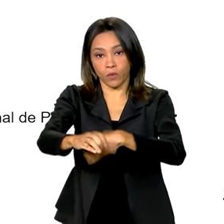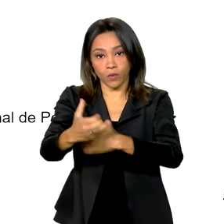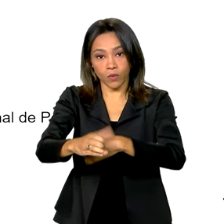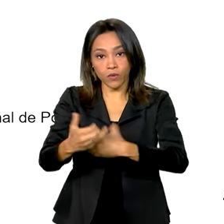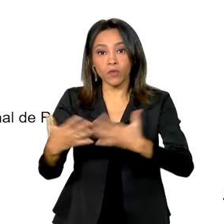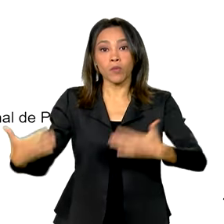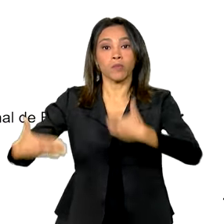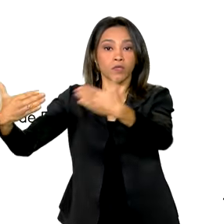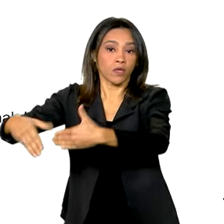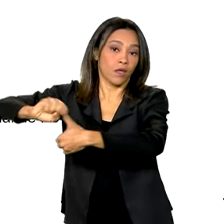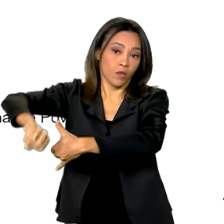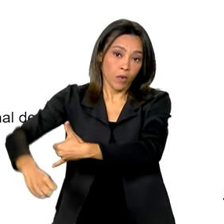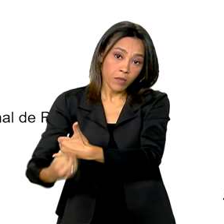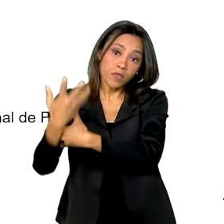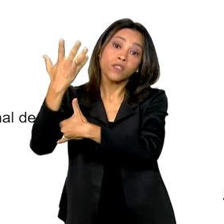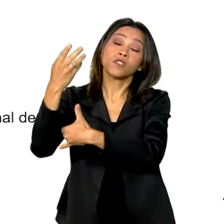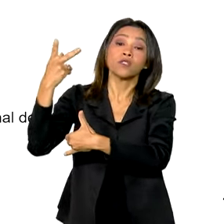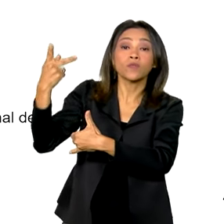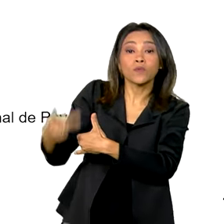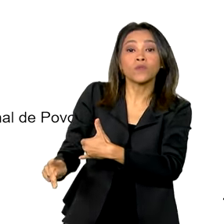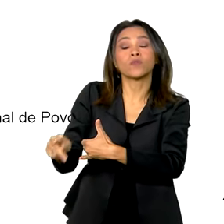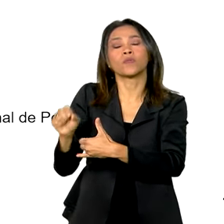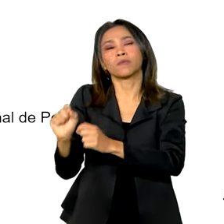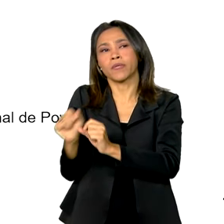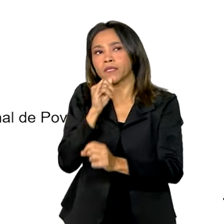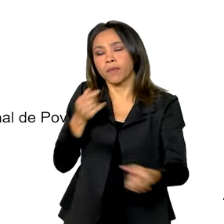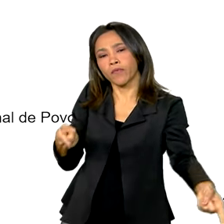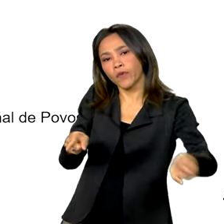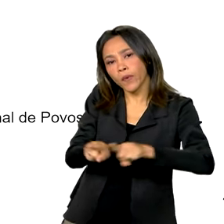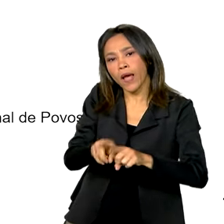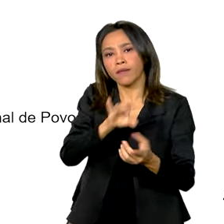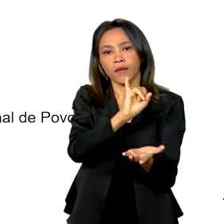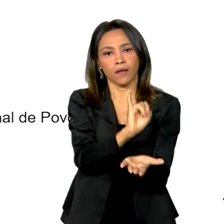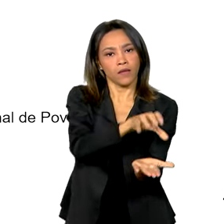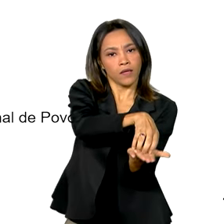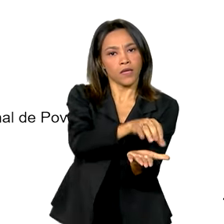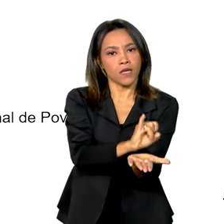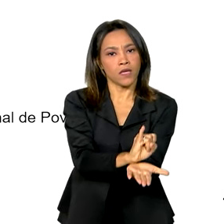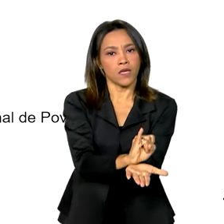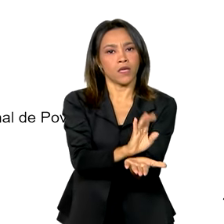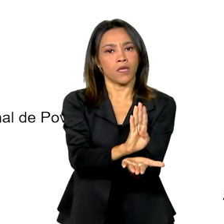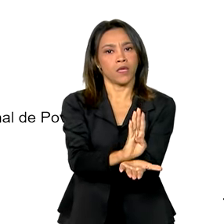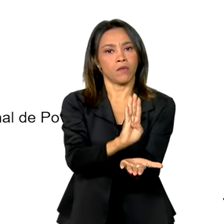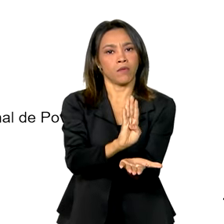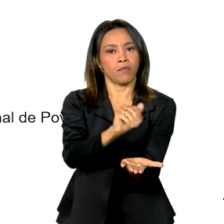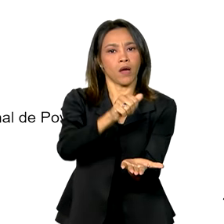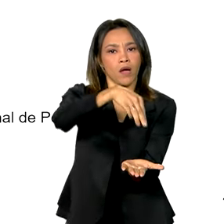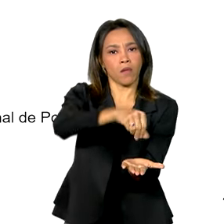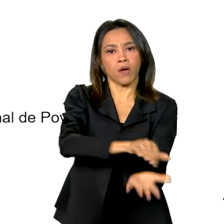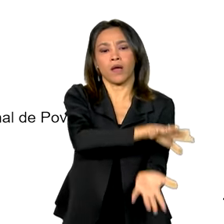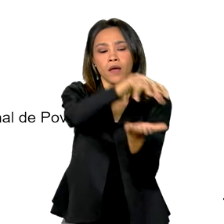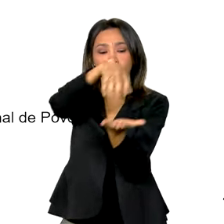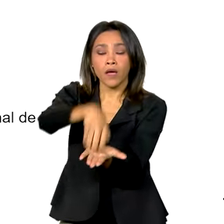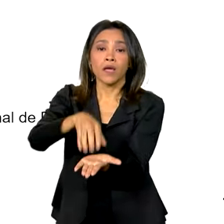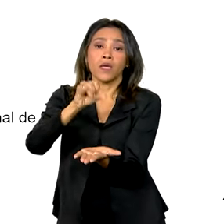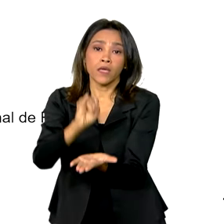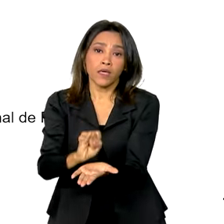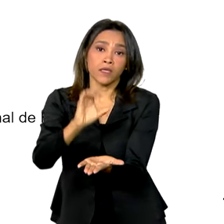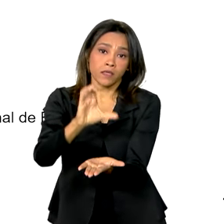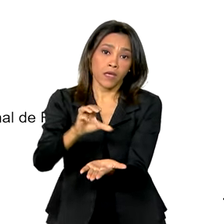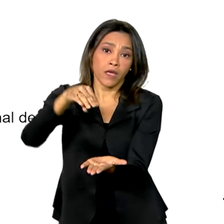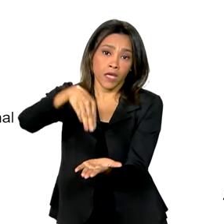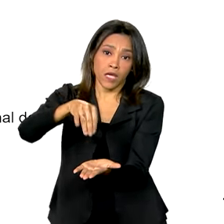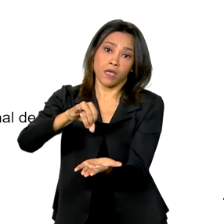Ambiente, através de suas vinculadas, no caso IBAMA e ICMBio, aonde nós estaremos